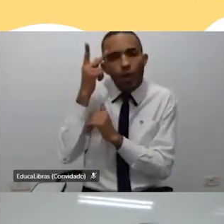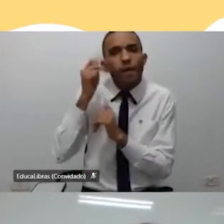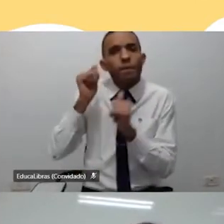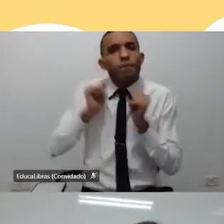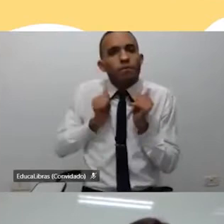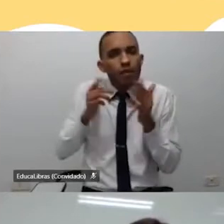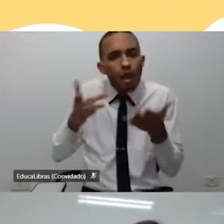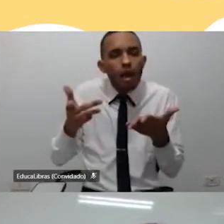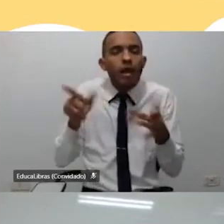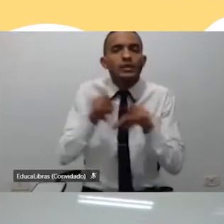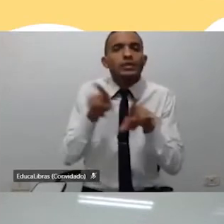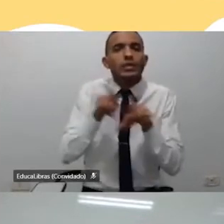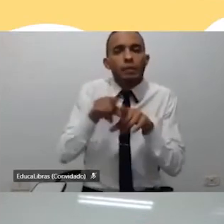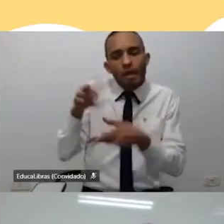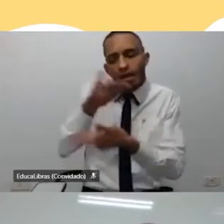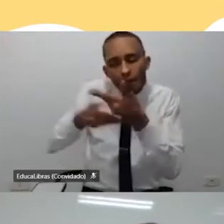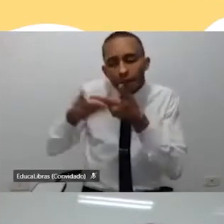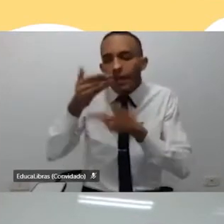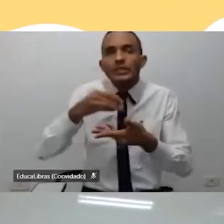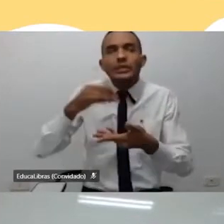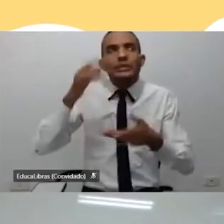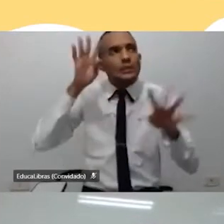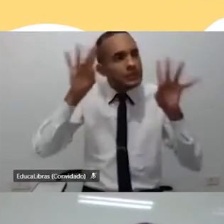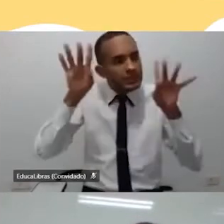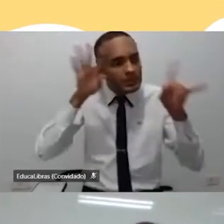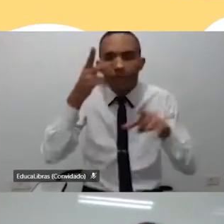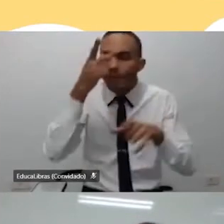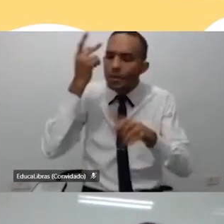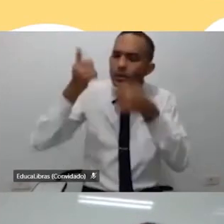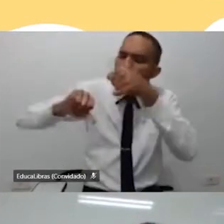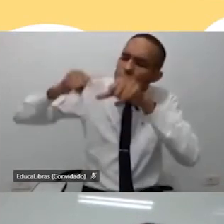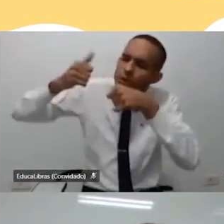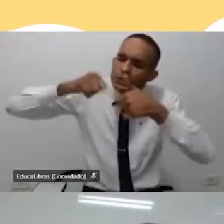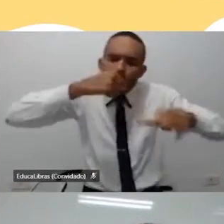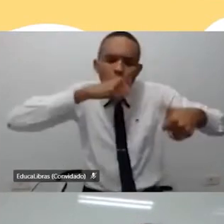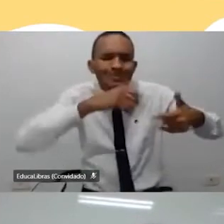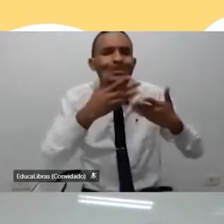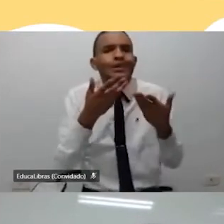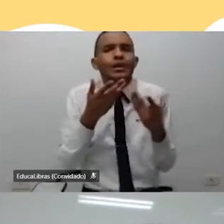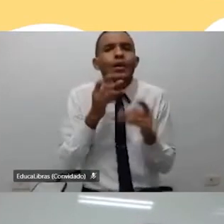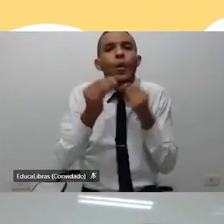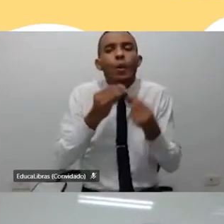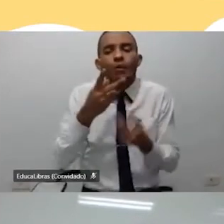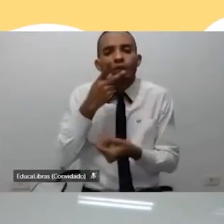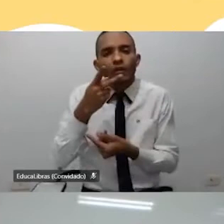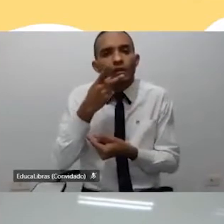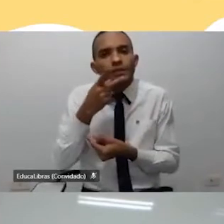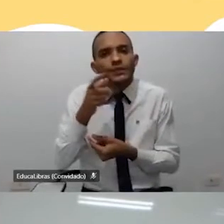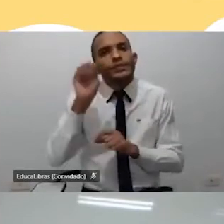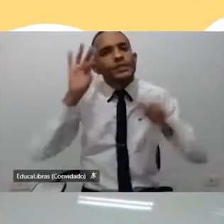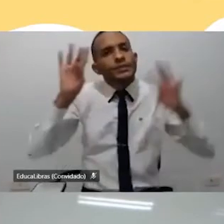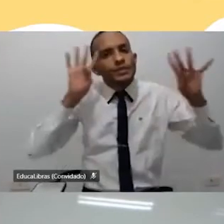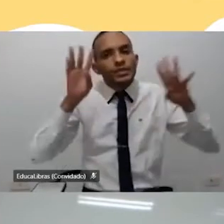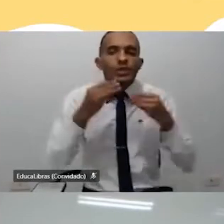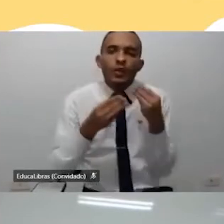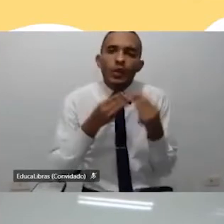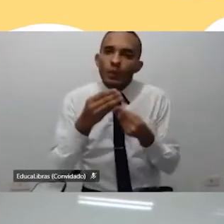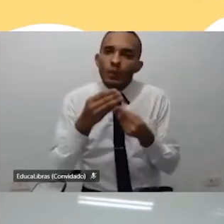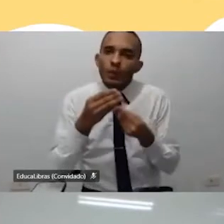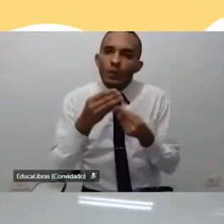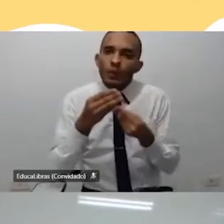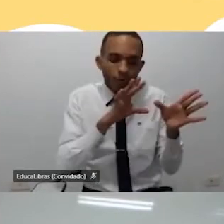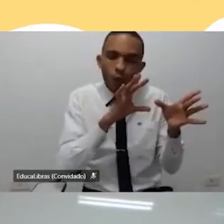alguém que participa, alguém que pensa, alguém que analisa, né, e eu estou dizendo o pensar no sentido de fazer